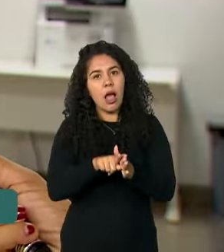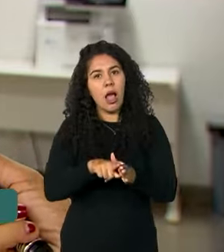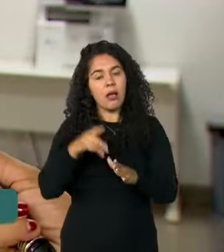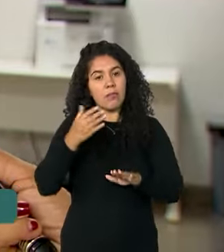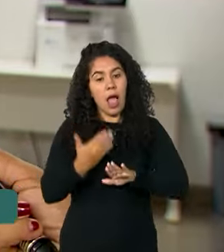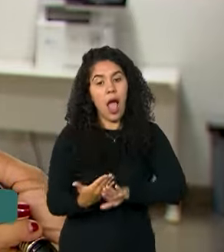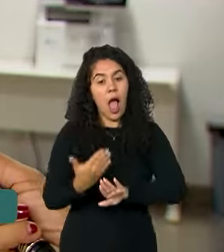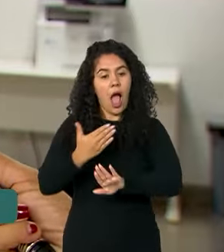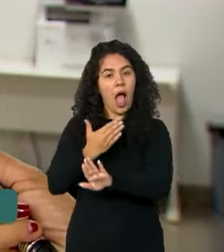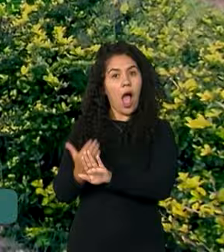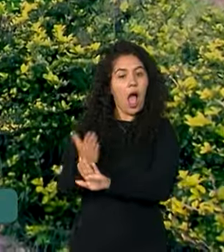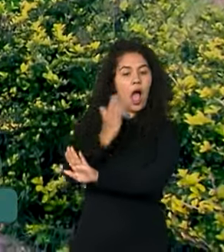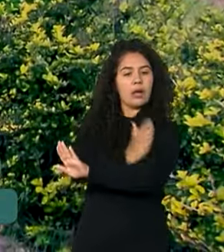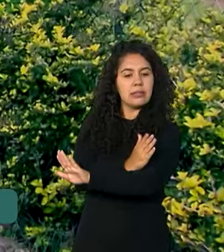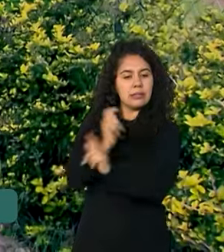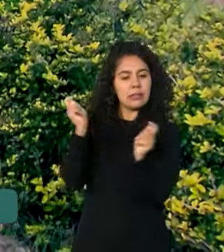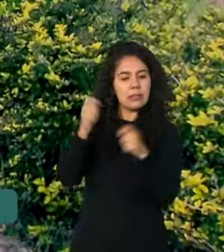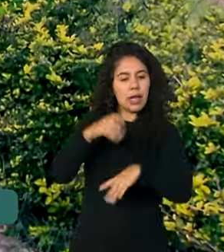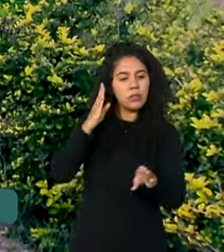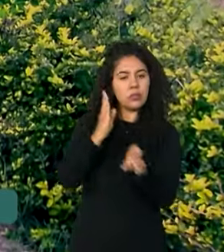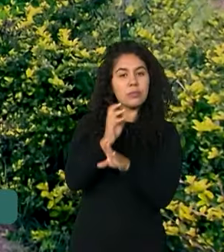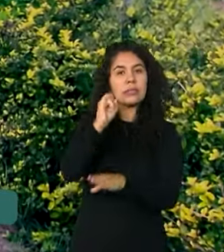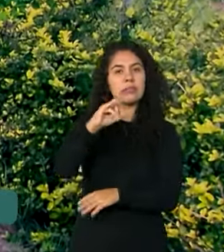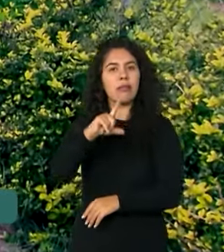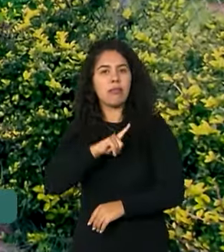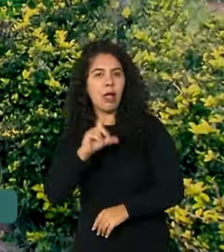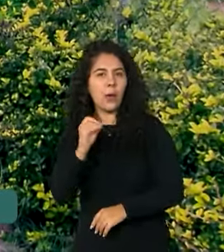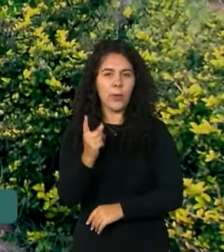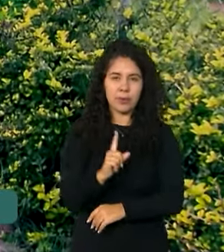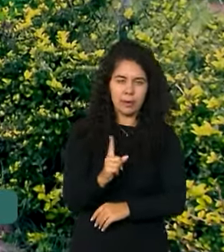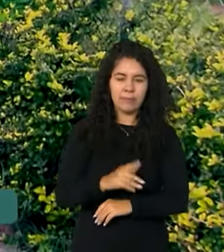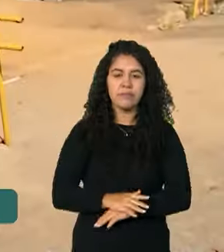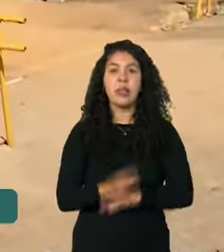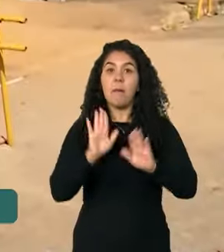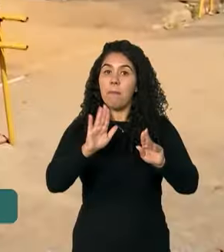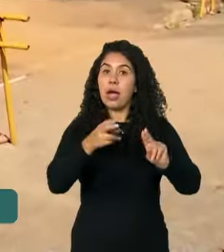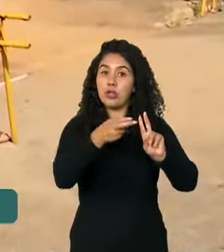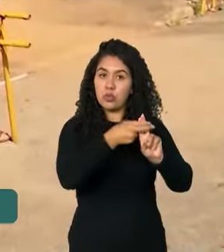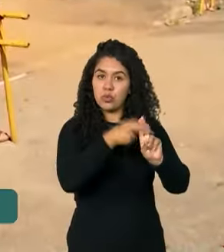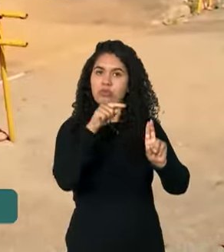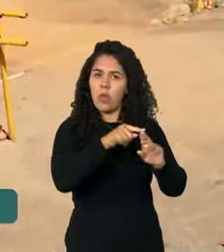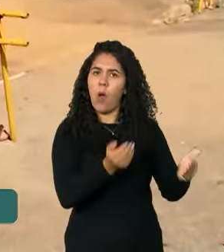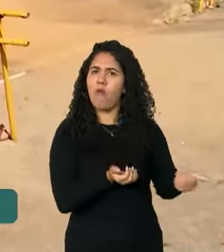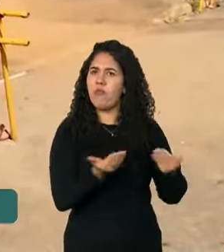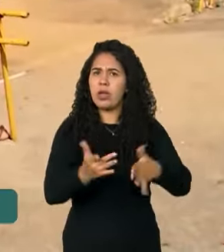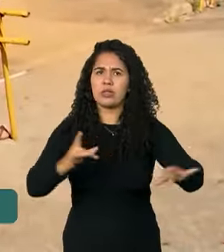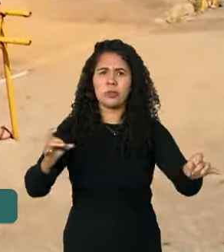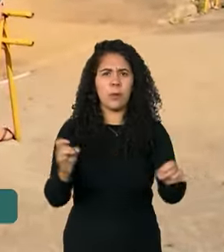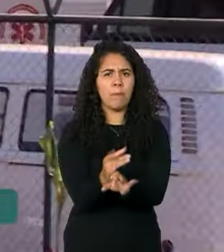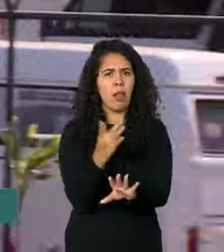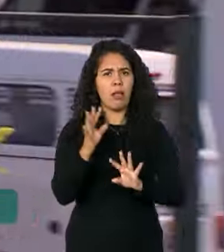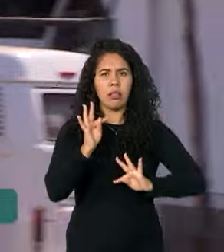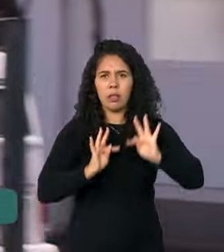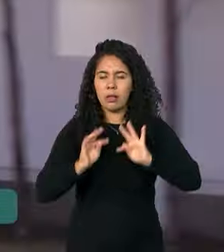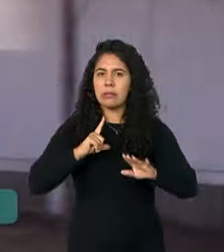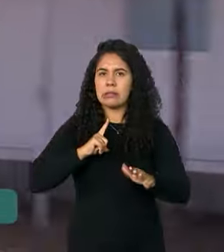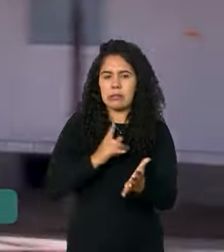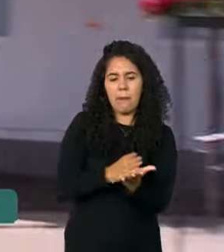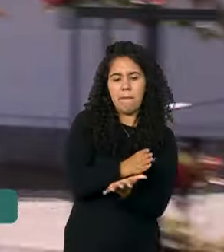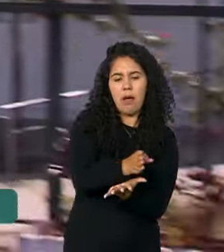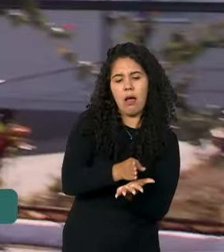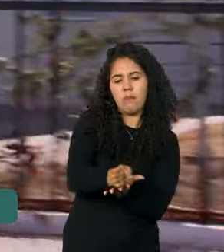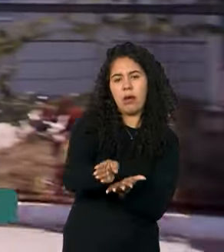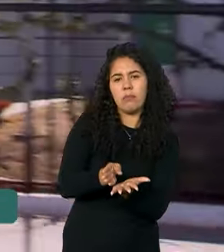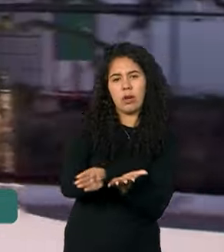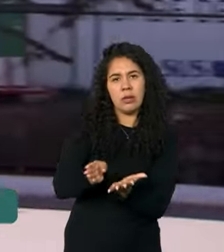precoce qualquer alteração. O SUS garante todo o tratamento que inclui diversas especialidades. Do